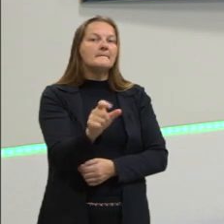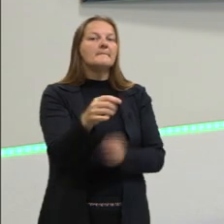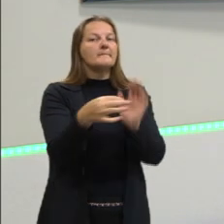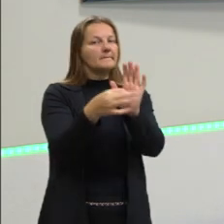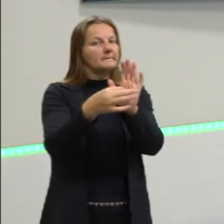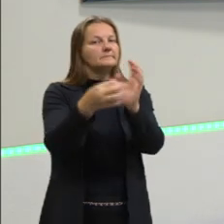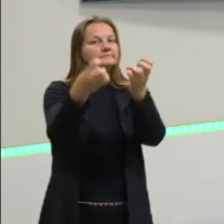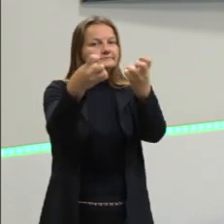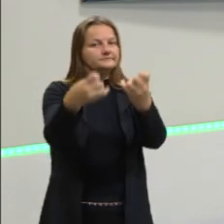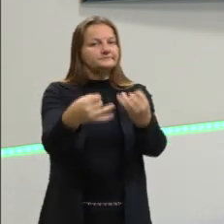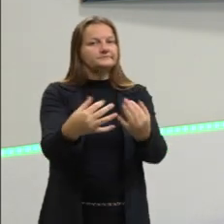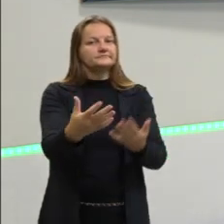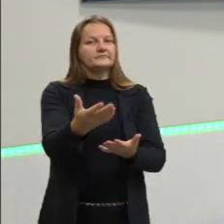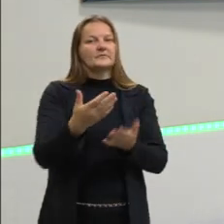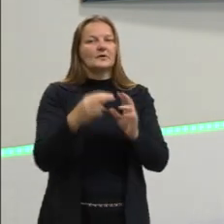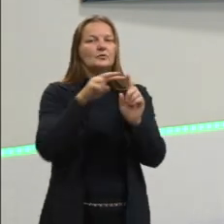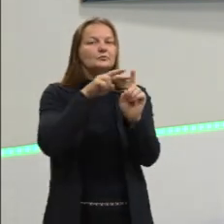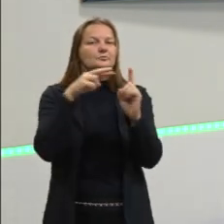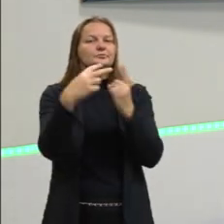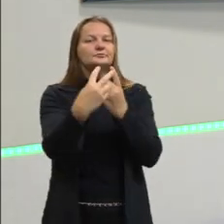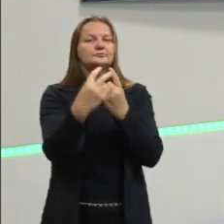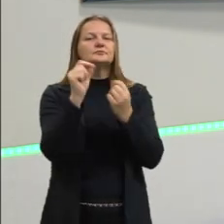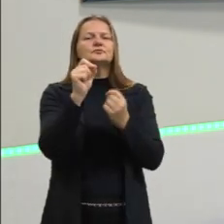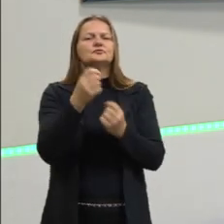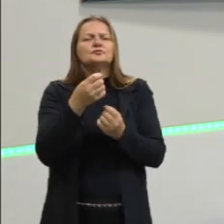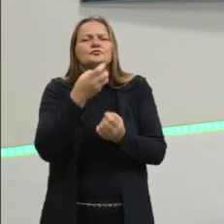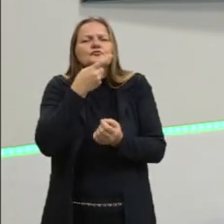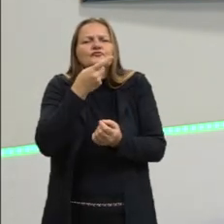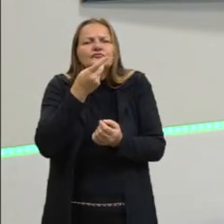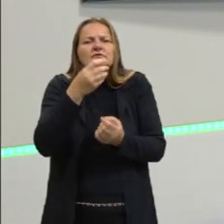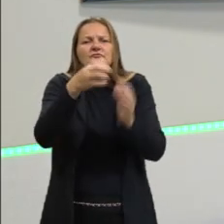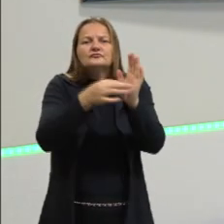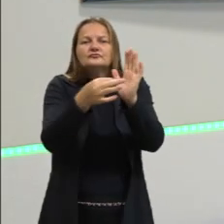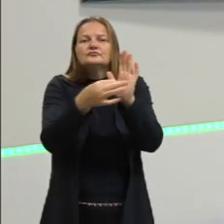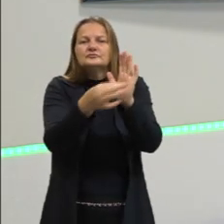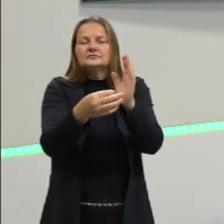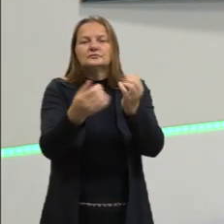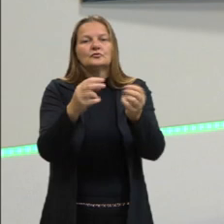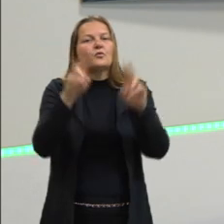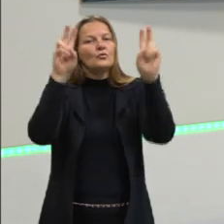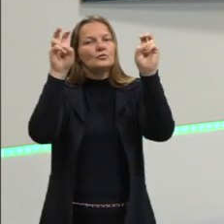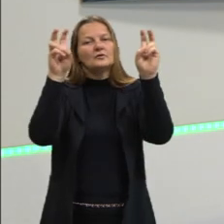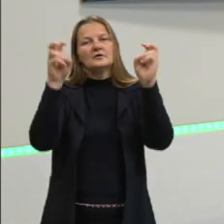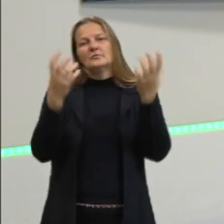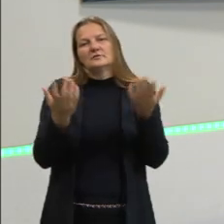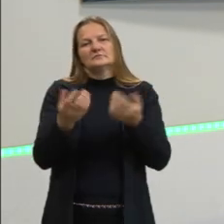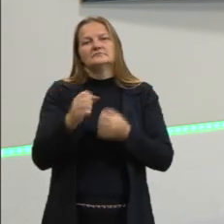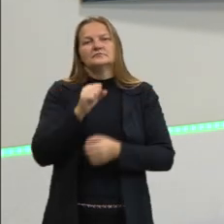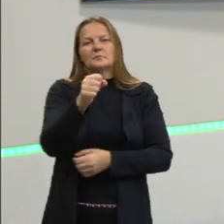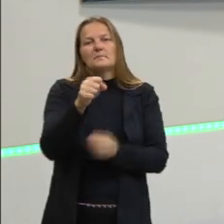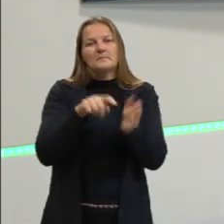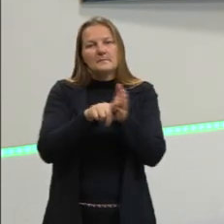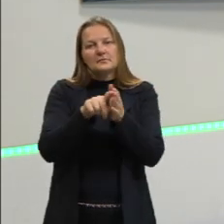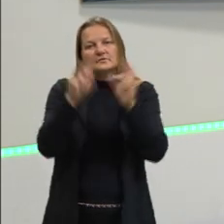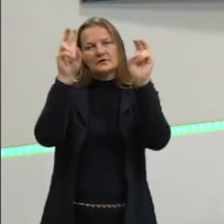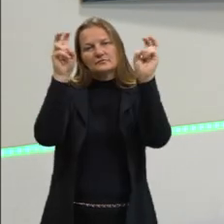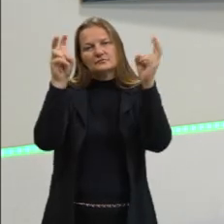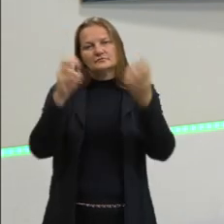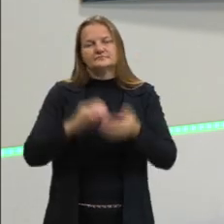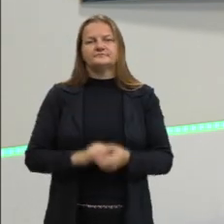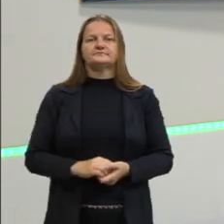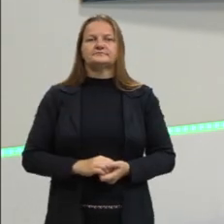expor ali o seu ponto de vista, a sua opinião em relação ao assunto que está sendo tratado.